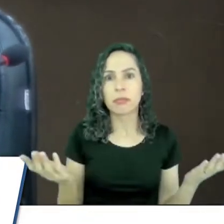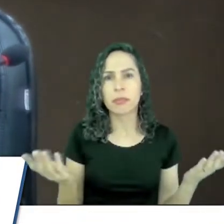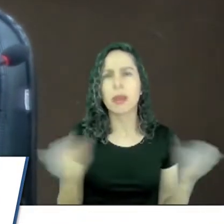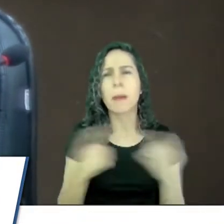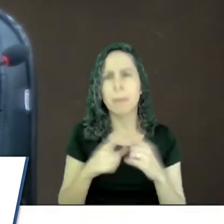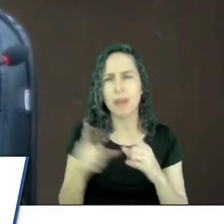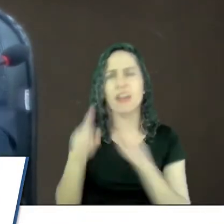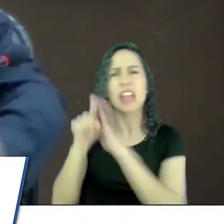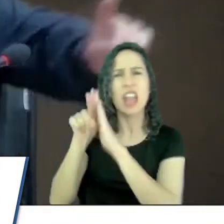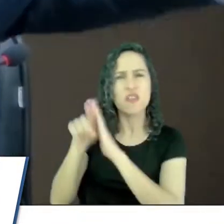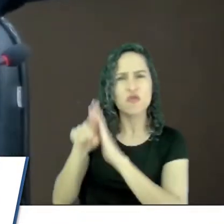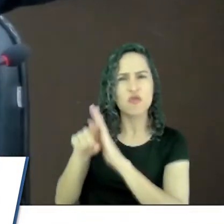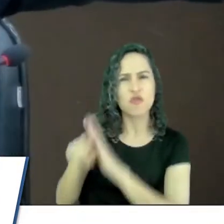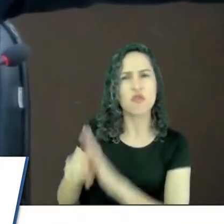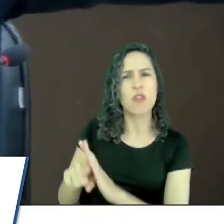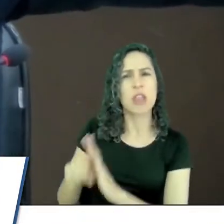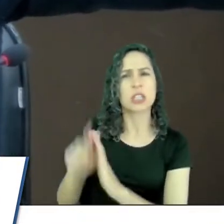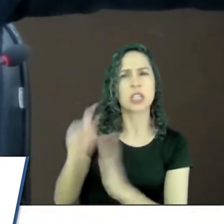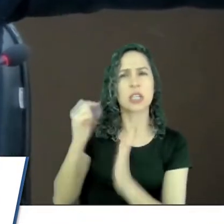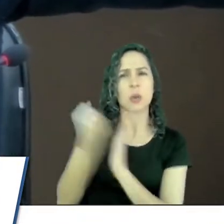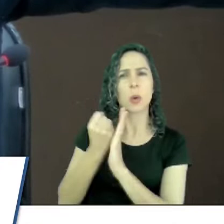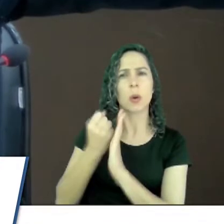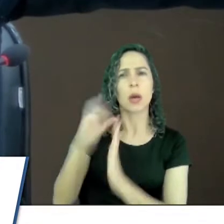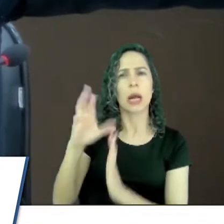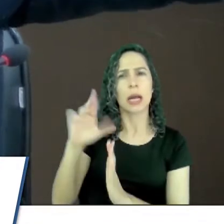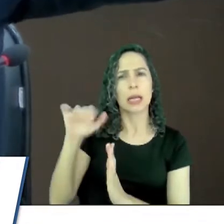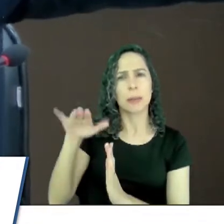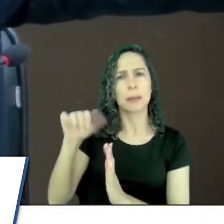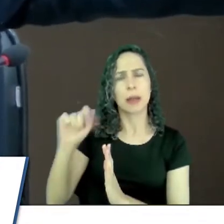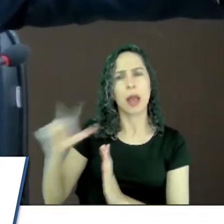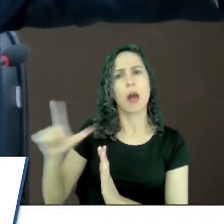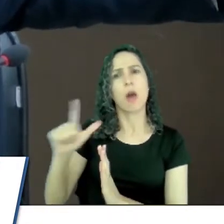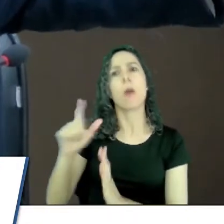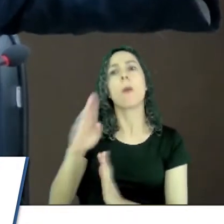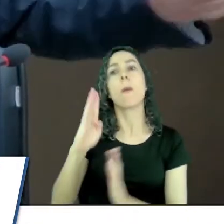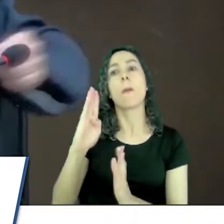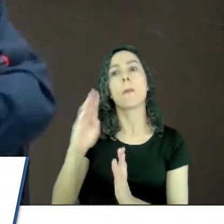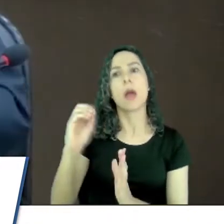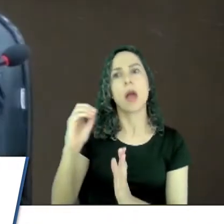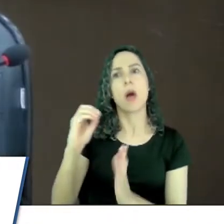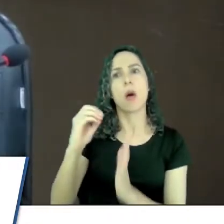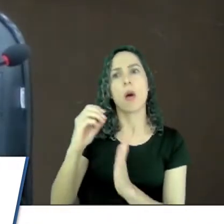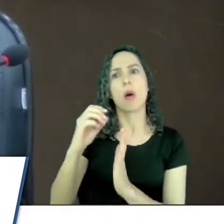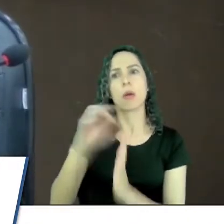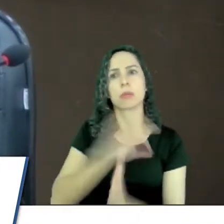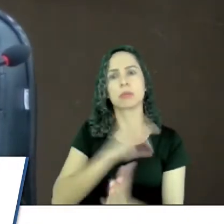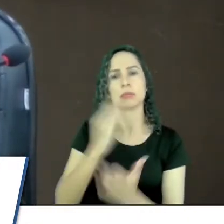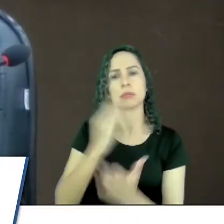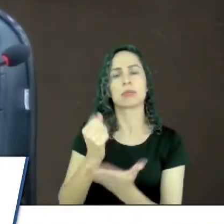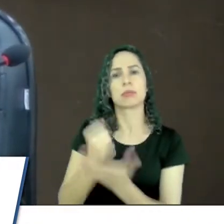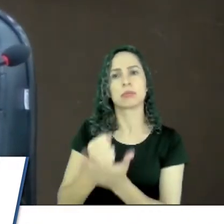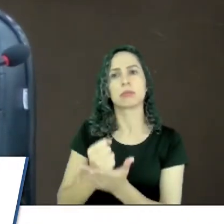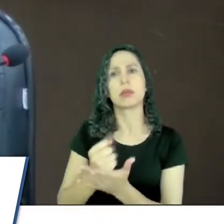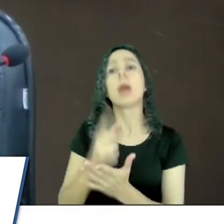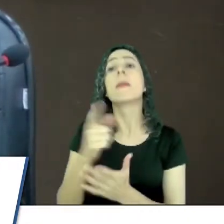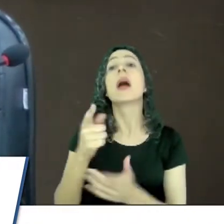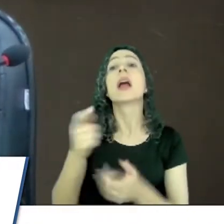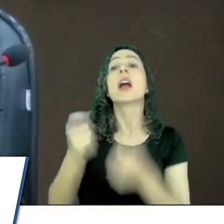criminal por parte da polícia, porque o B.O. já foi feito. E com toda razão. Agora, a parte administrativa